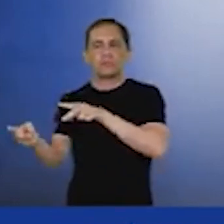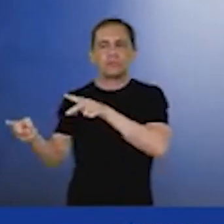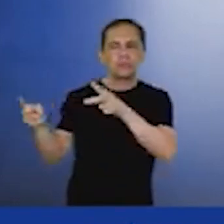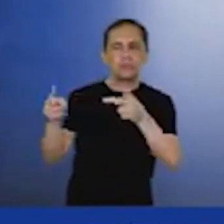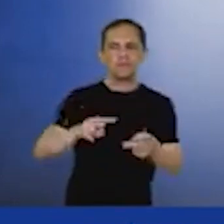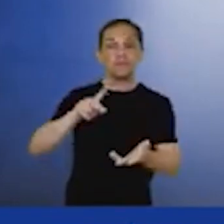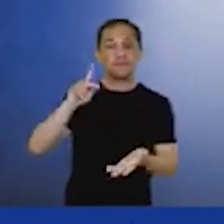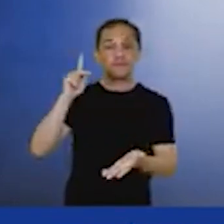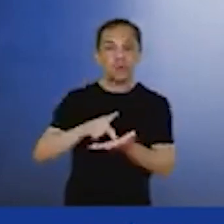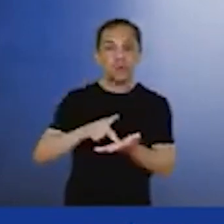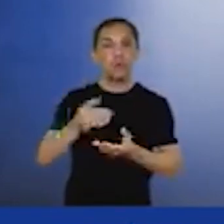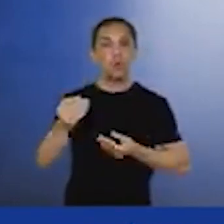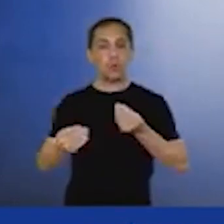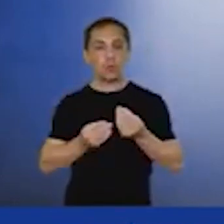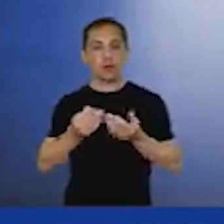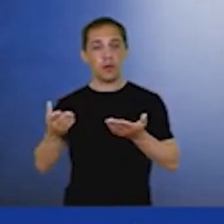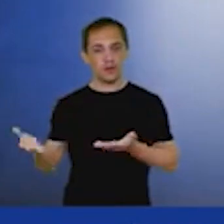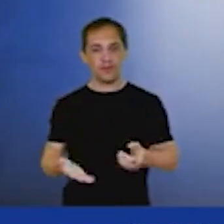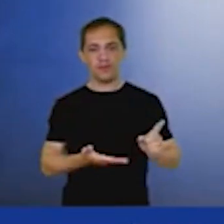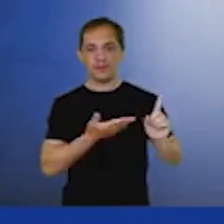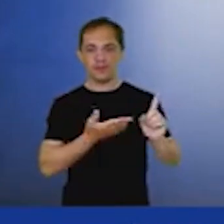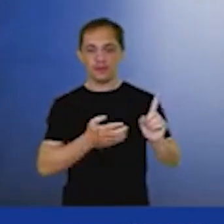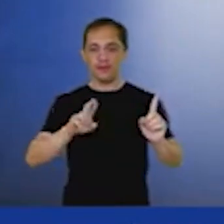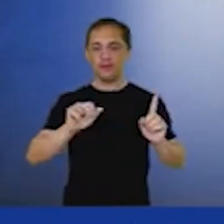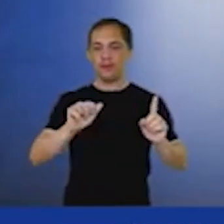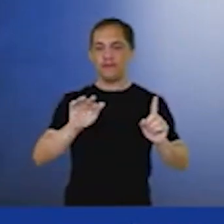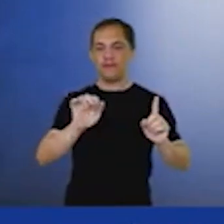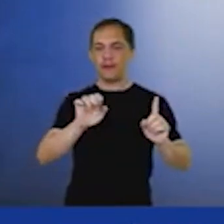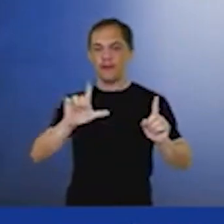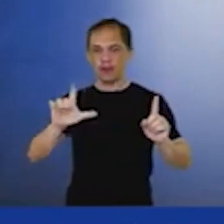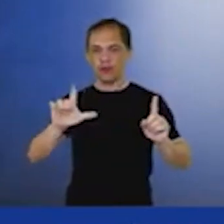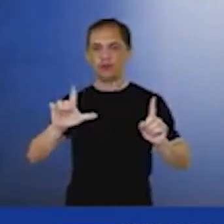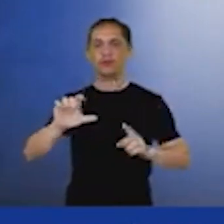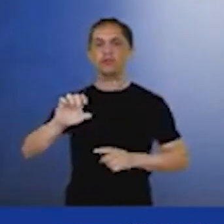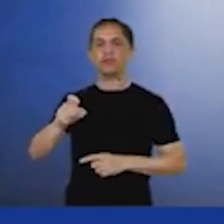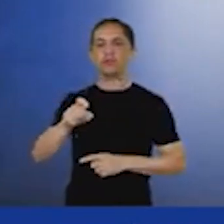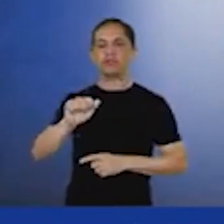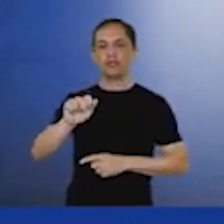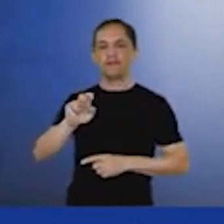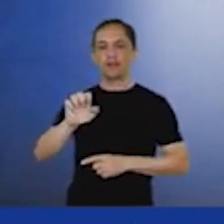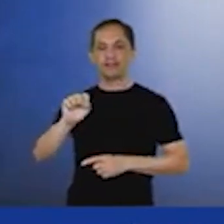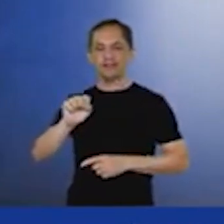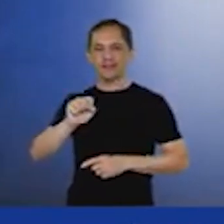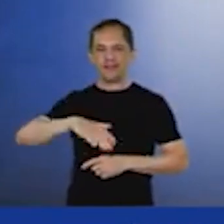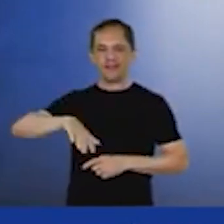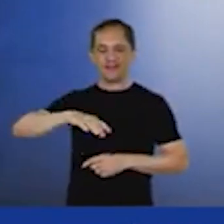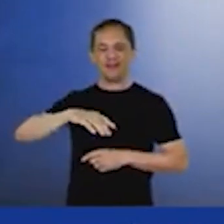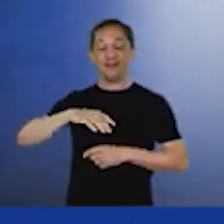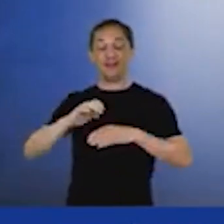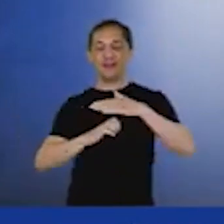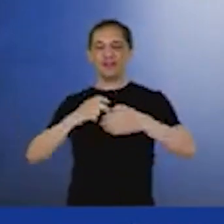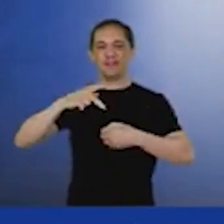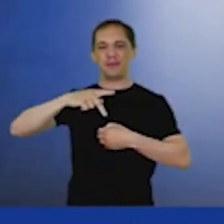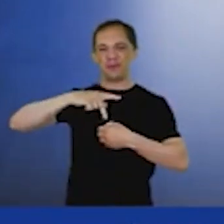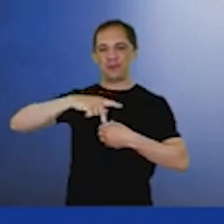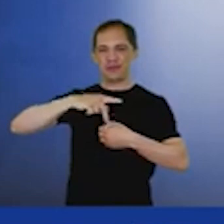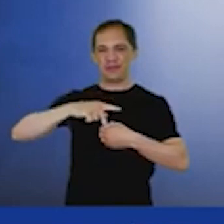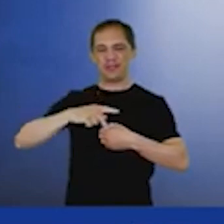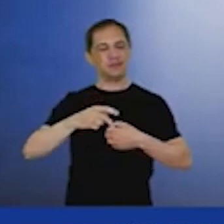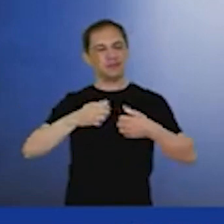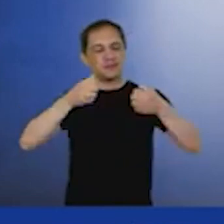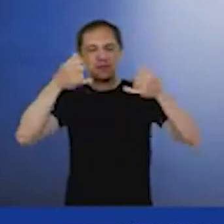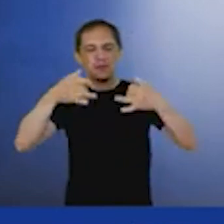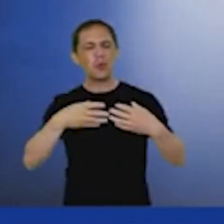passar a palavra aqui para o Rafael Chaves, da Petrobras. Rafael, conta para a gente um pouquinho como é que está a Petrobras nesse